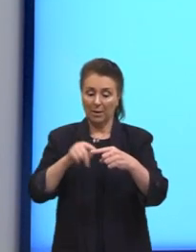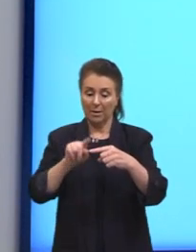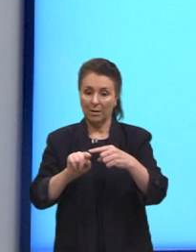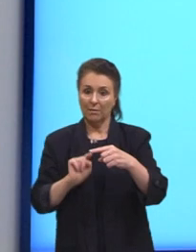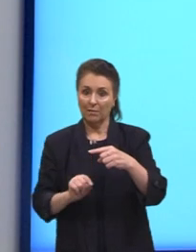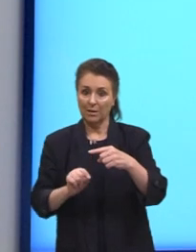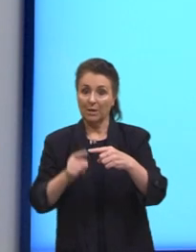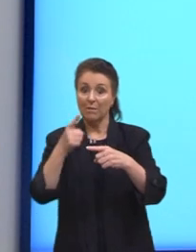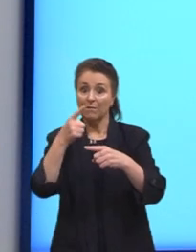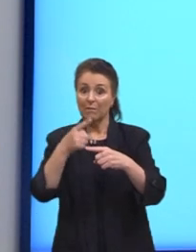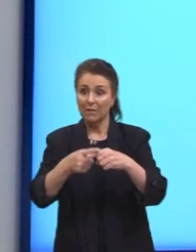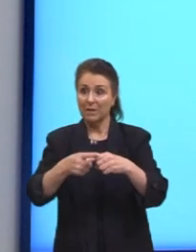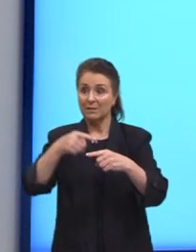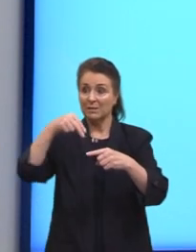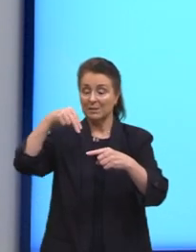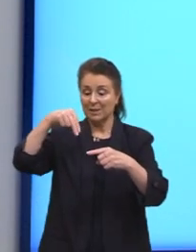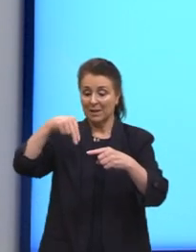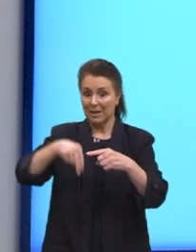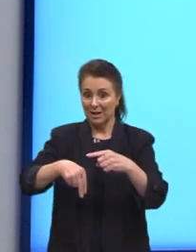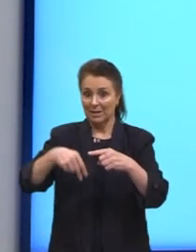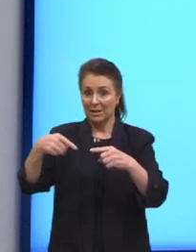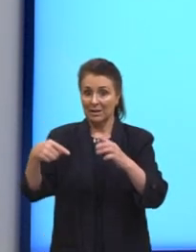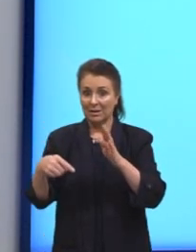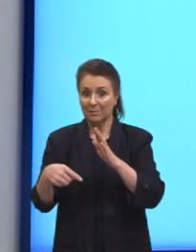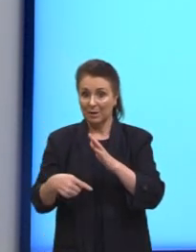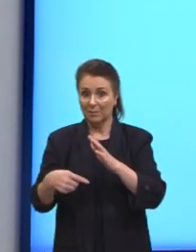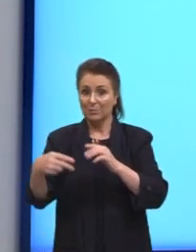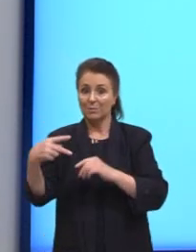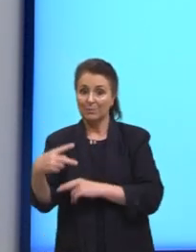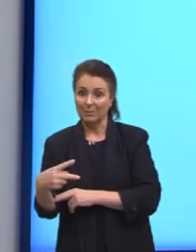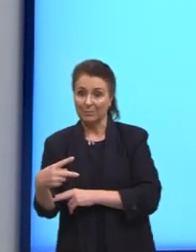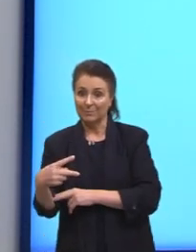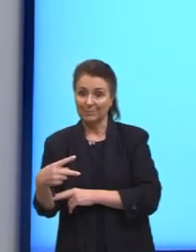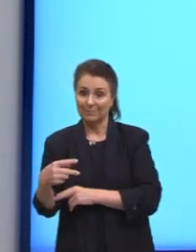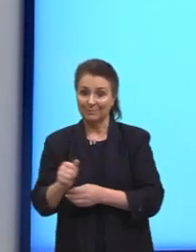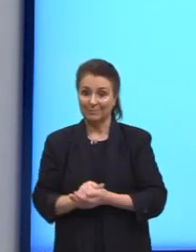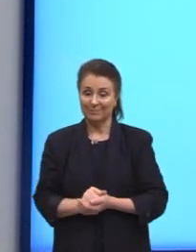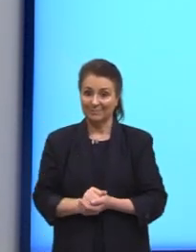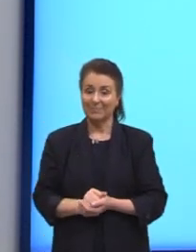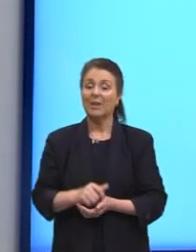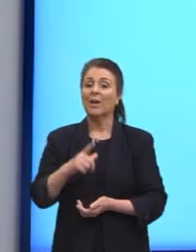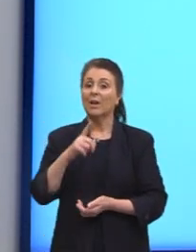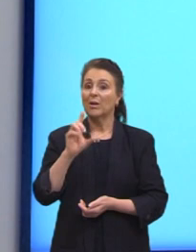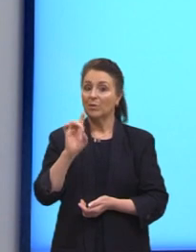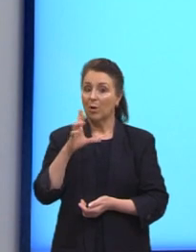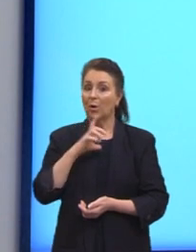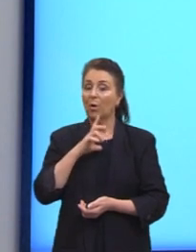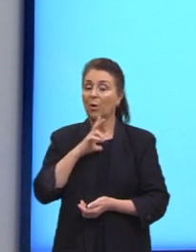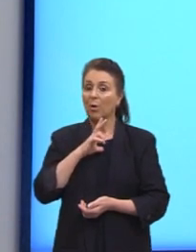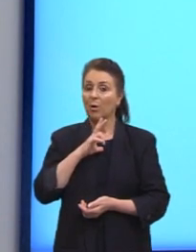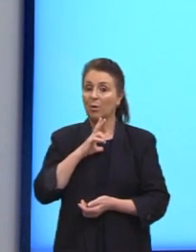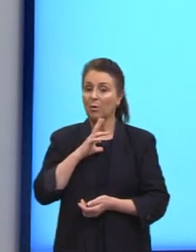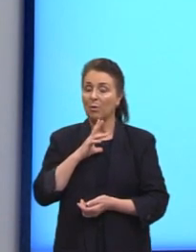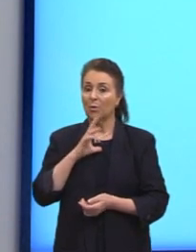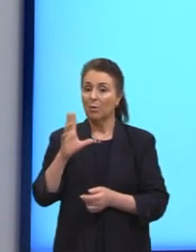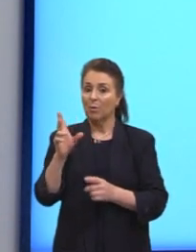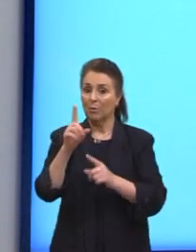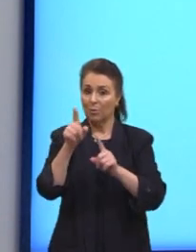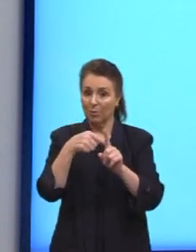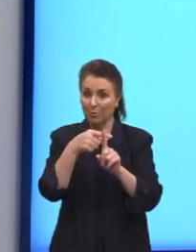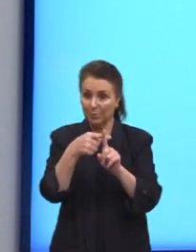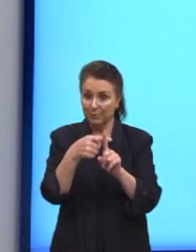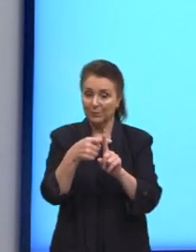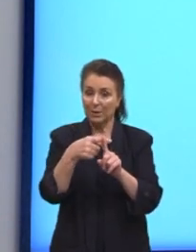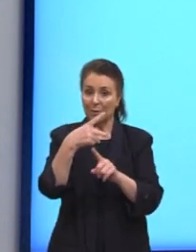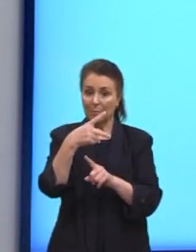vezes o fatorial de N menos P. Então, somente adicionamos ali, né? O P fatorial